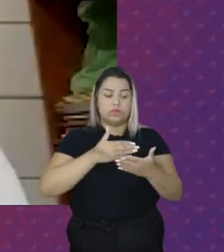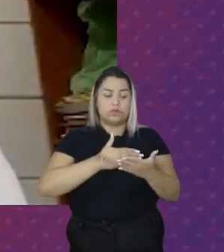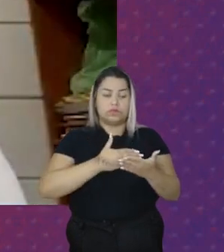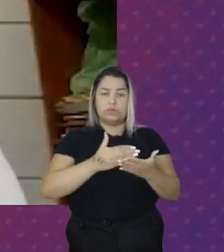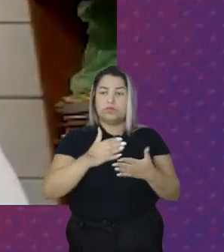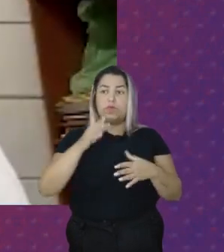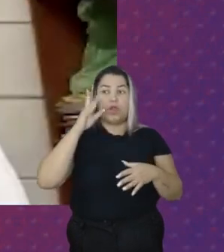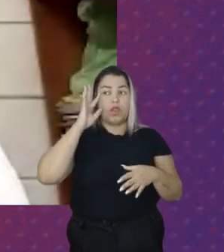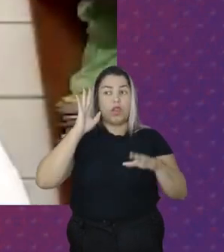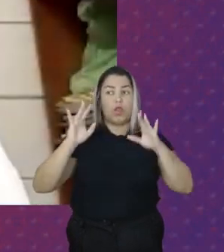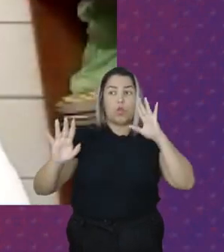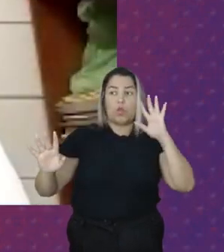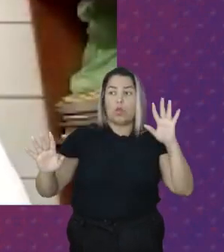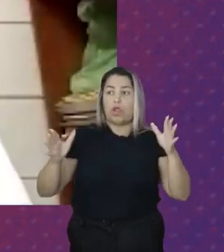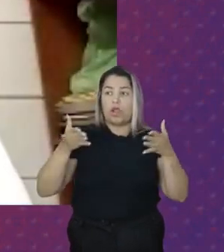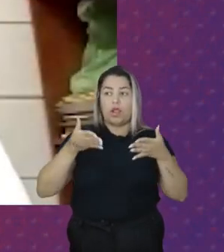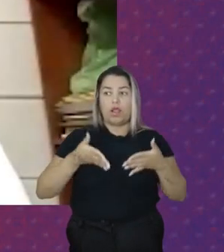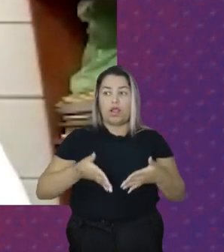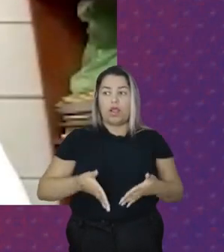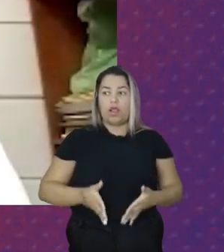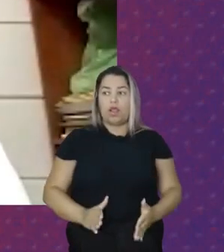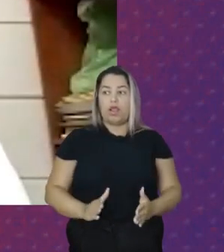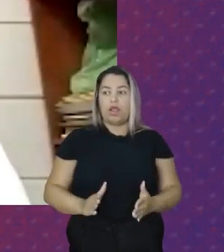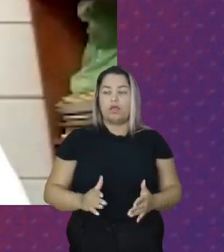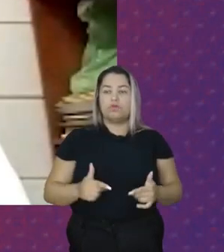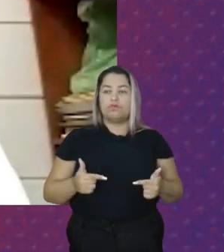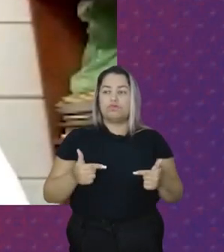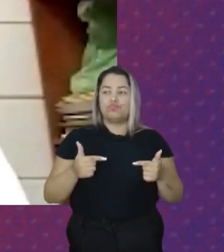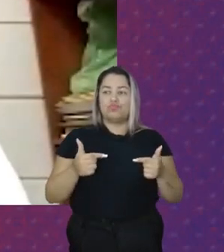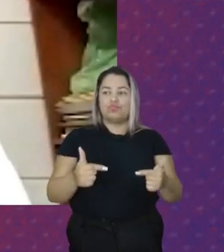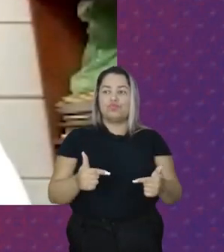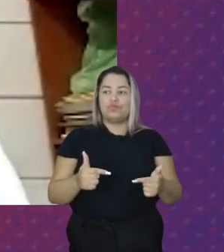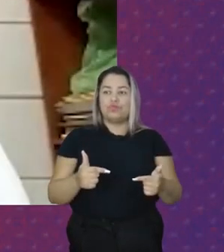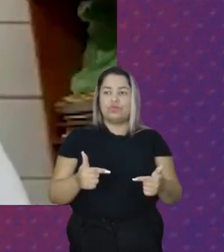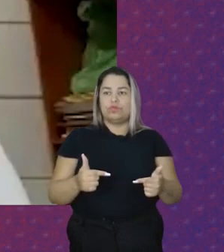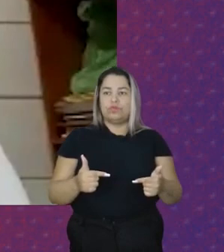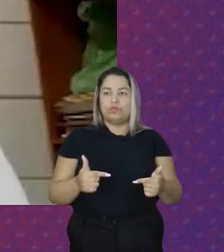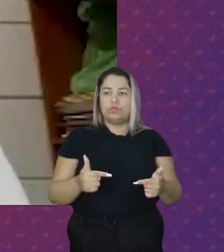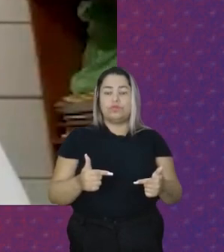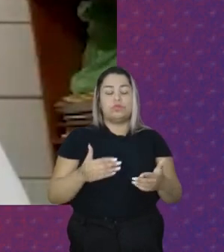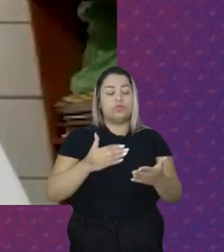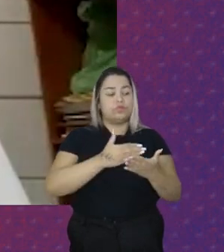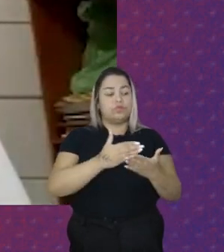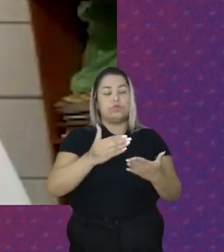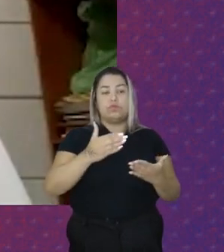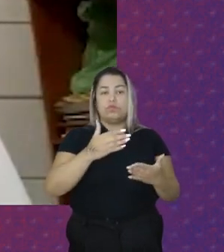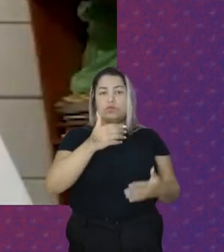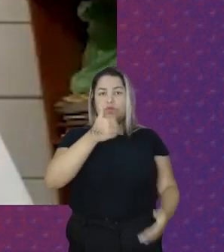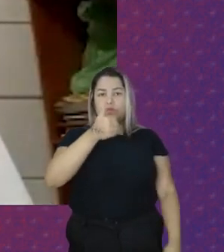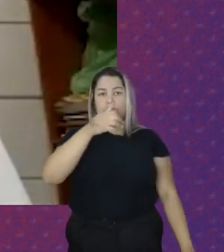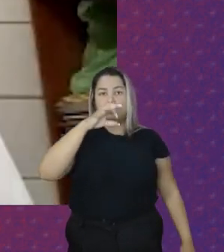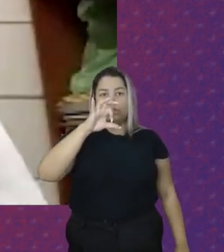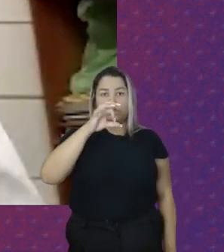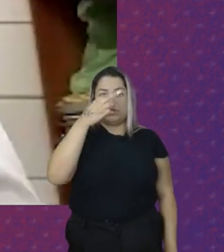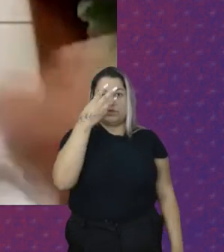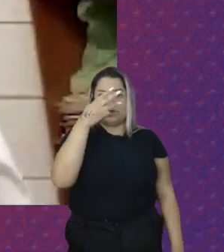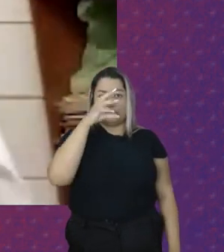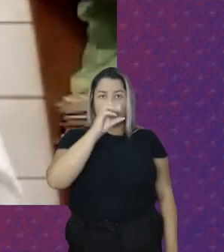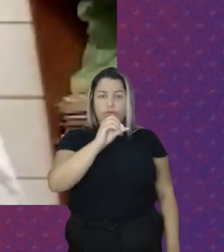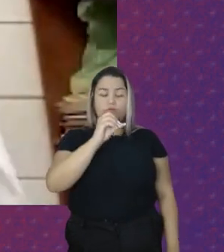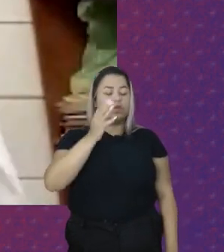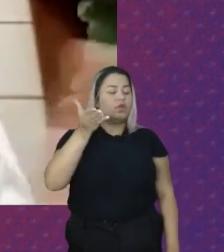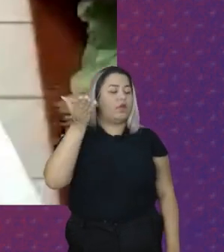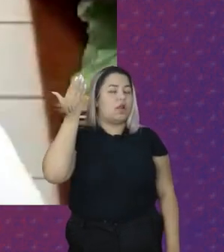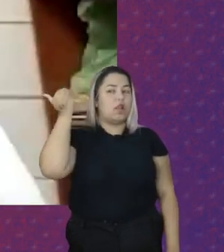sonhava Existir Porque a luta Das trabalhadoras Domésticas Que começou Na década De 1930 No século